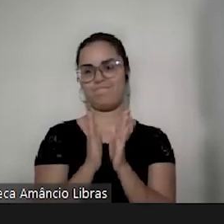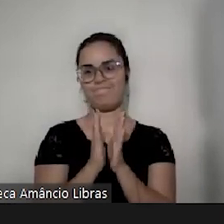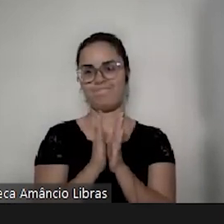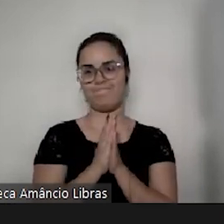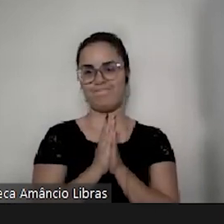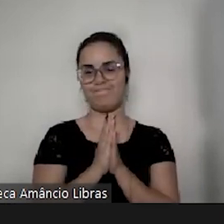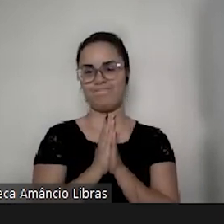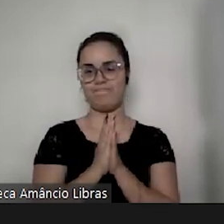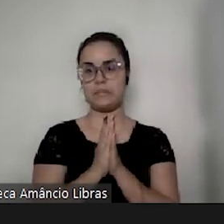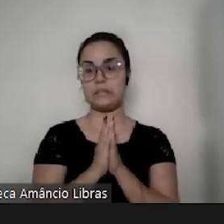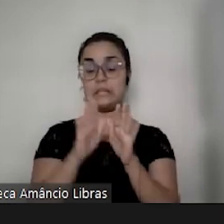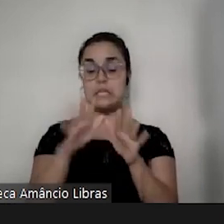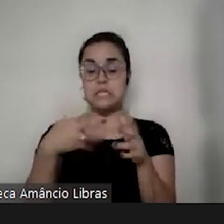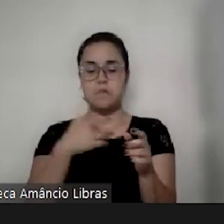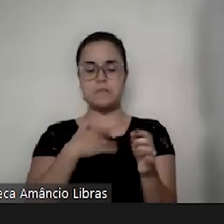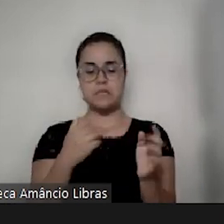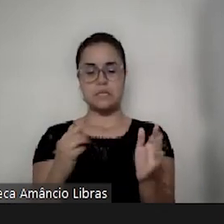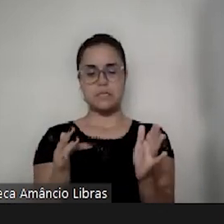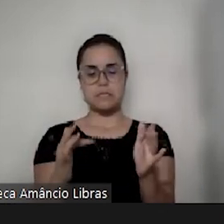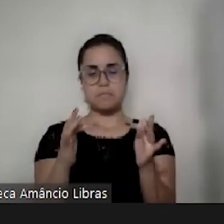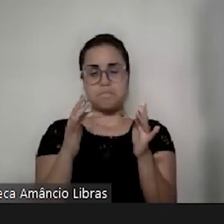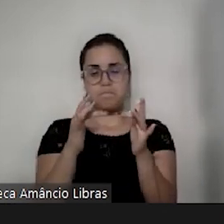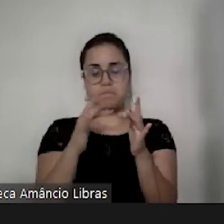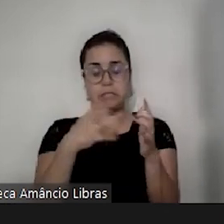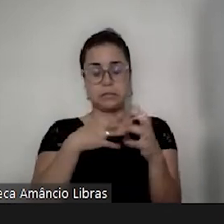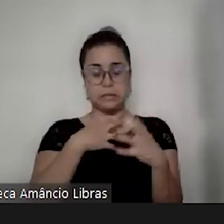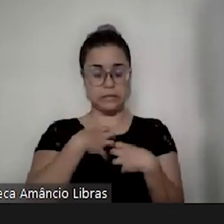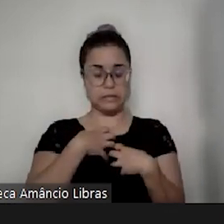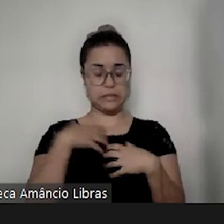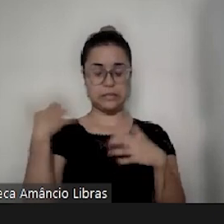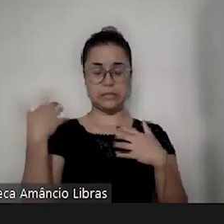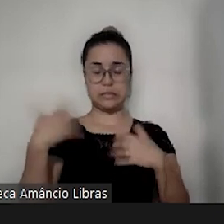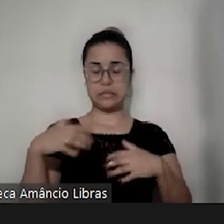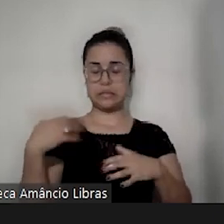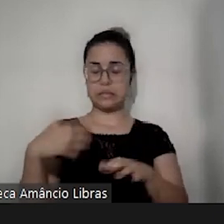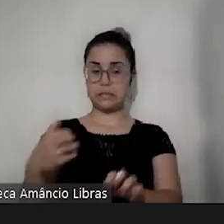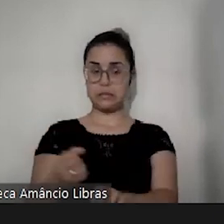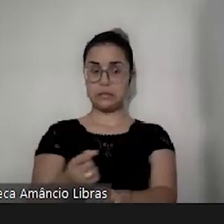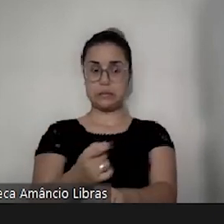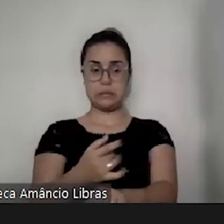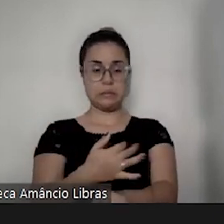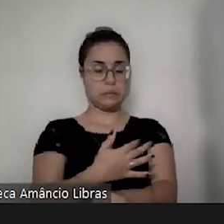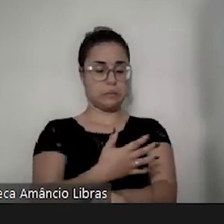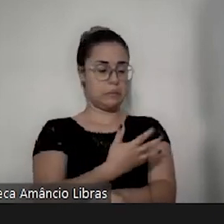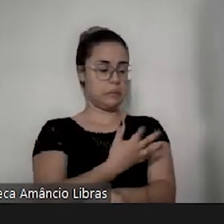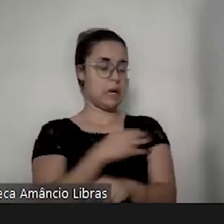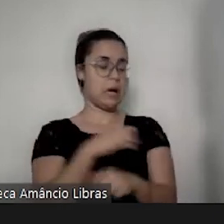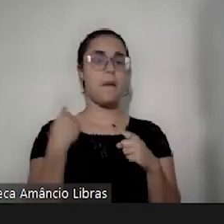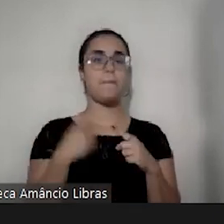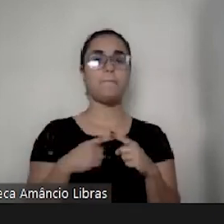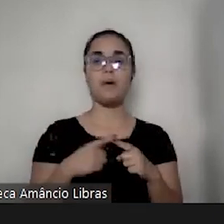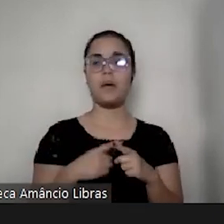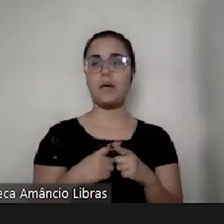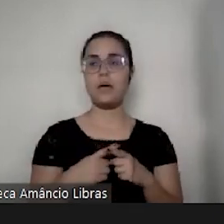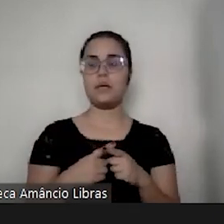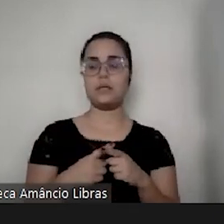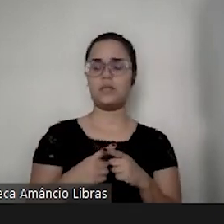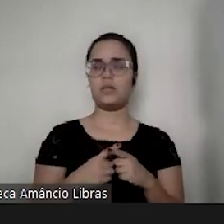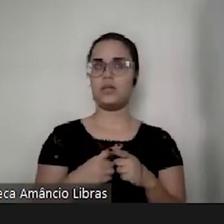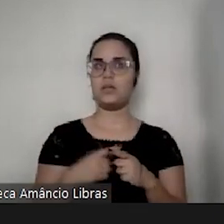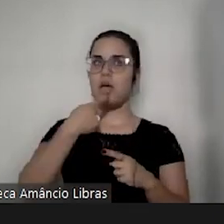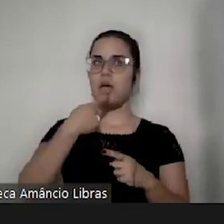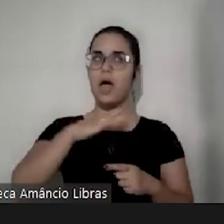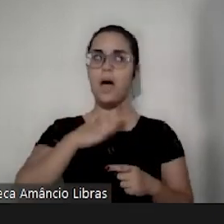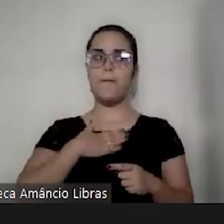Então aquilo me tocou e me deixou muito fragilizada mesmo, porque eu falei, gente, é meu